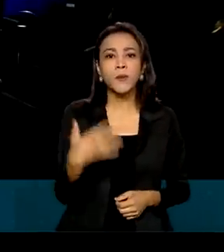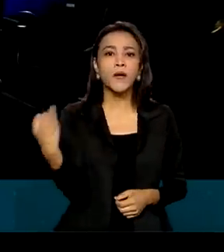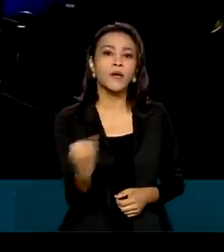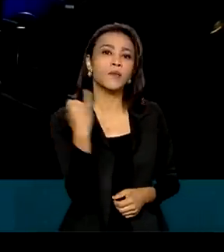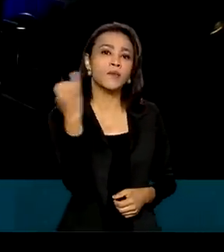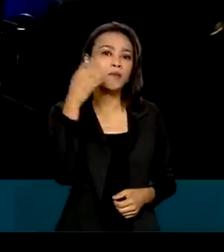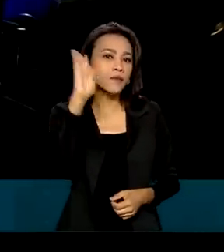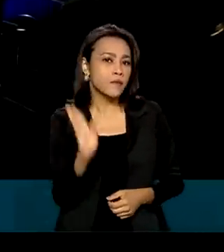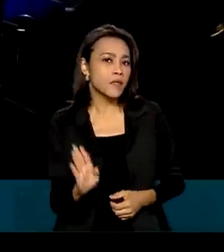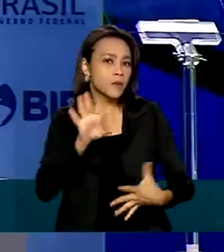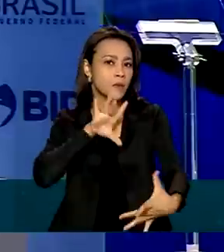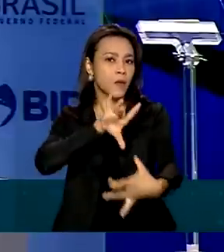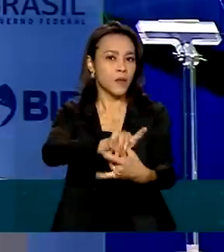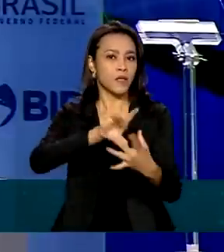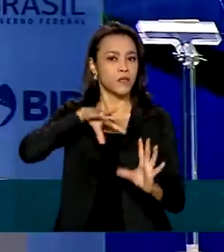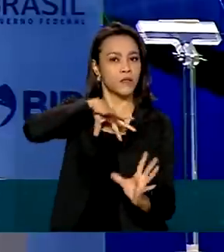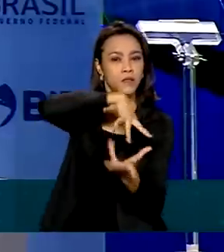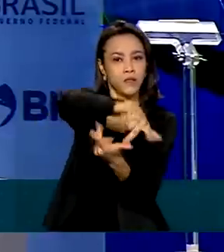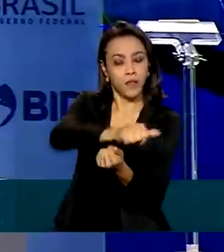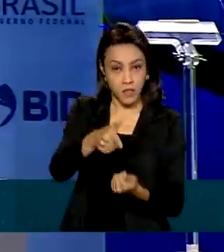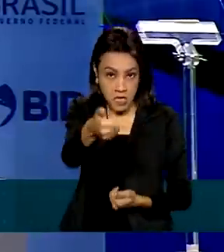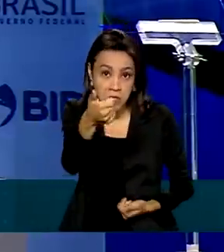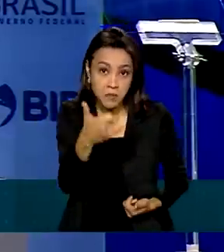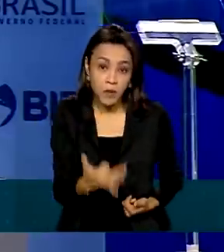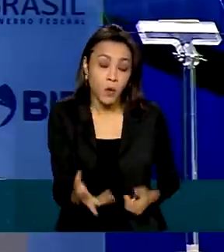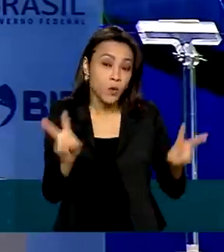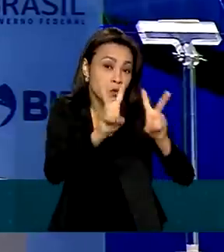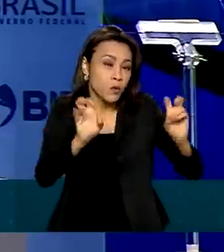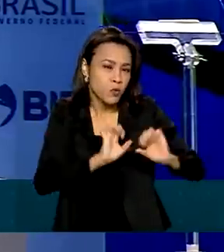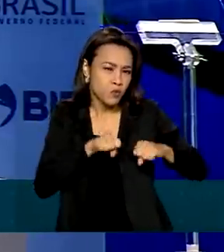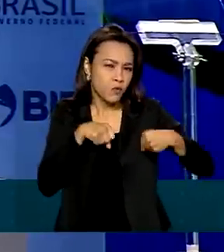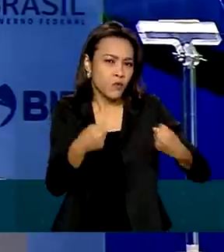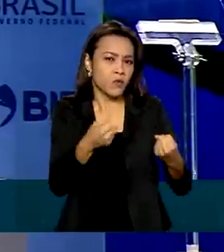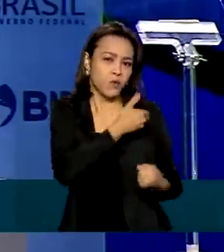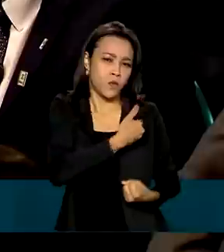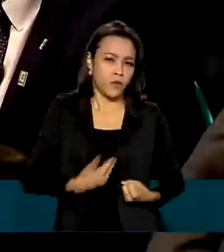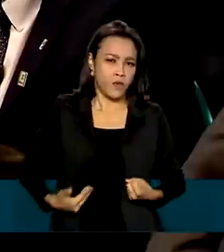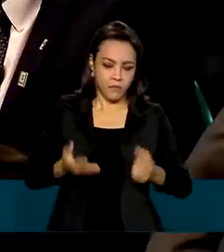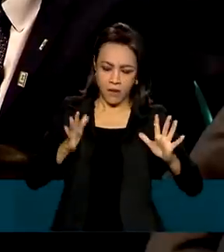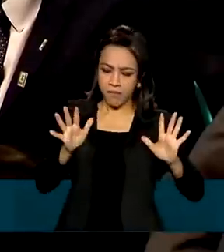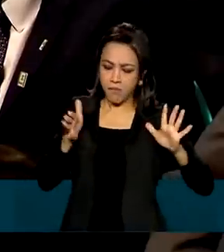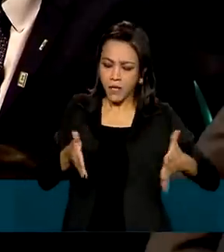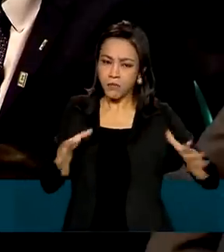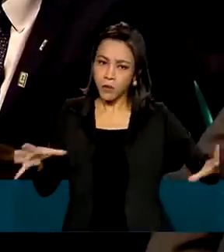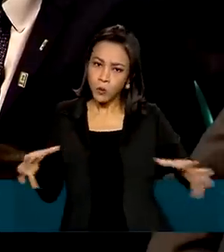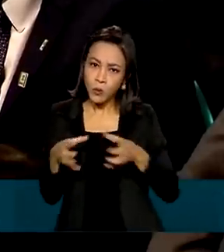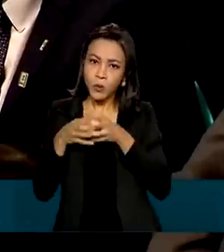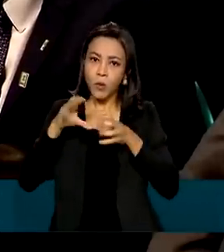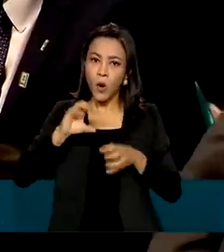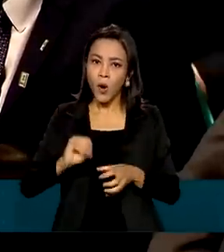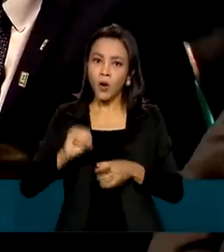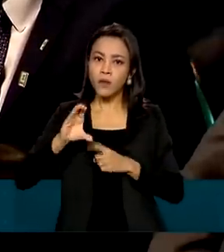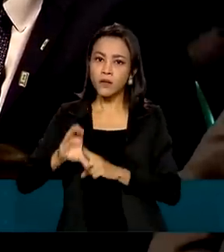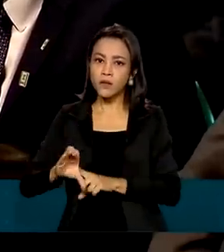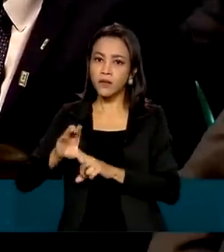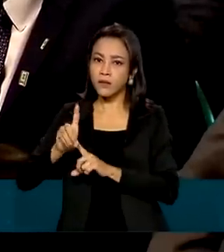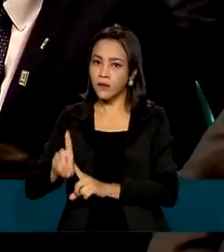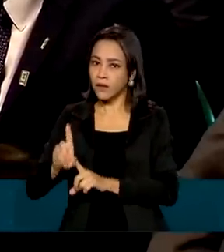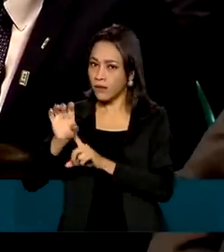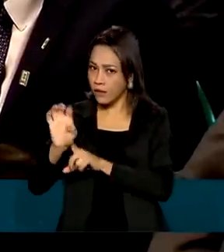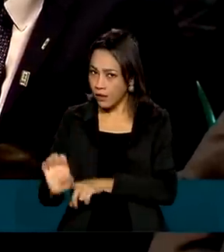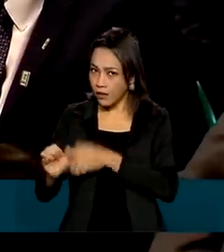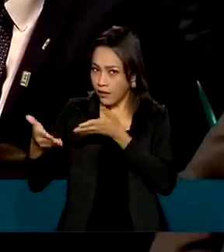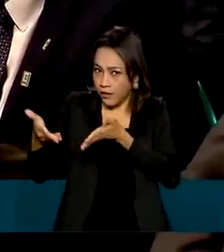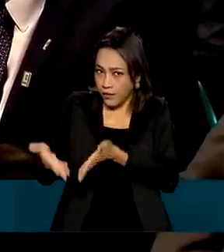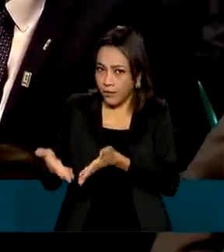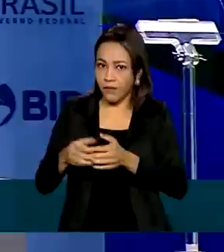Brasil no cenário internacional. E falou também sobre o esforço do governo para fazer parte da OCDE, a Organização para a Cooperação e